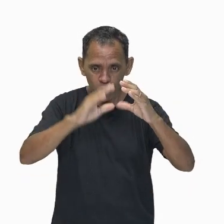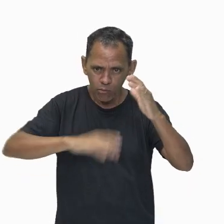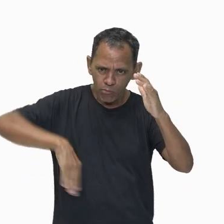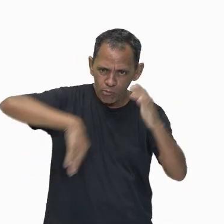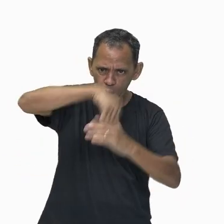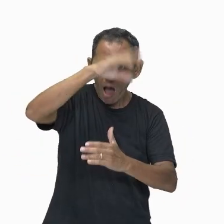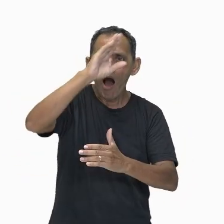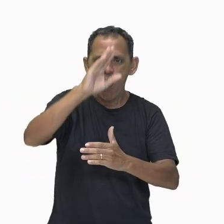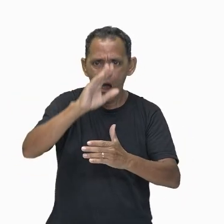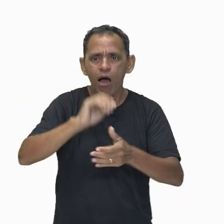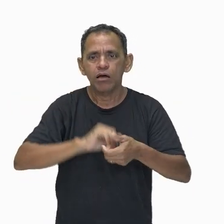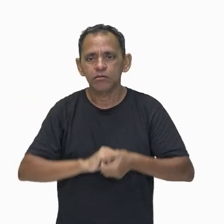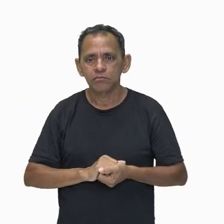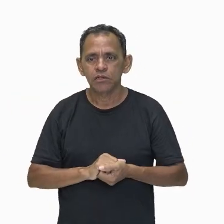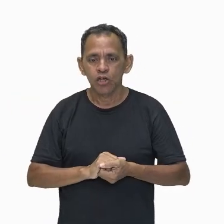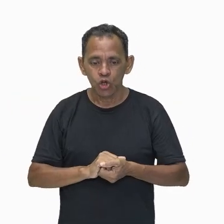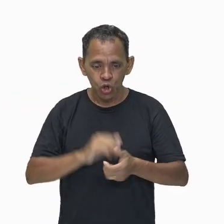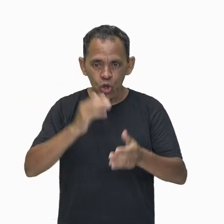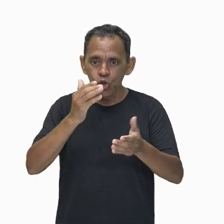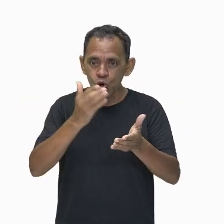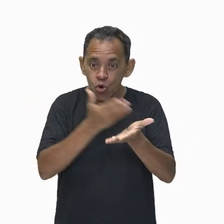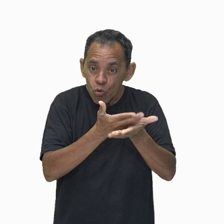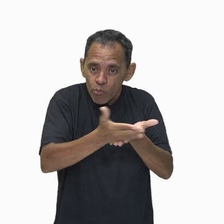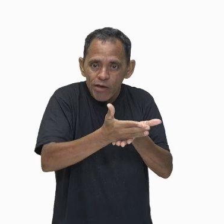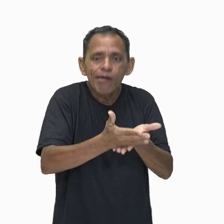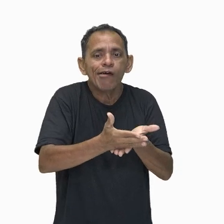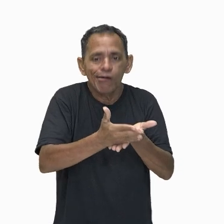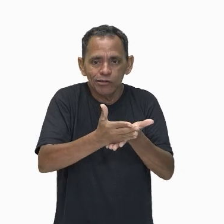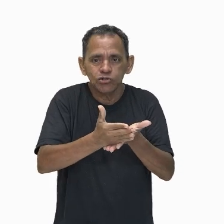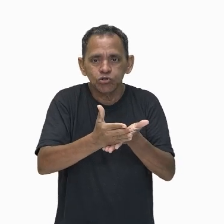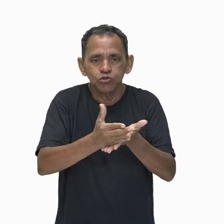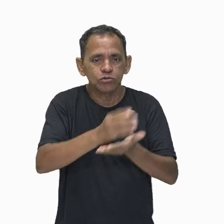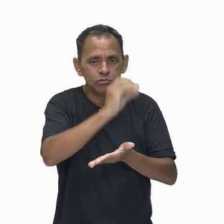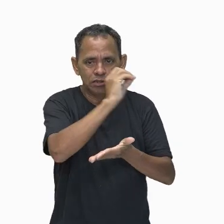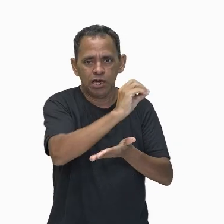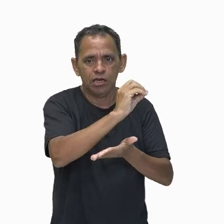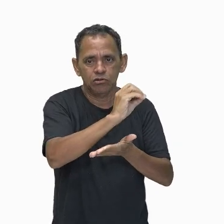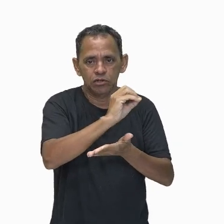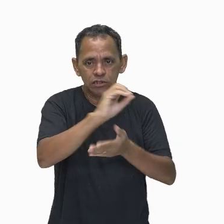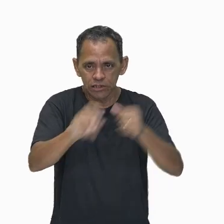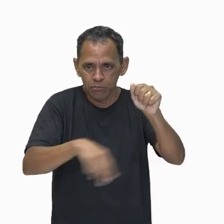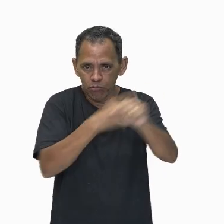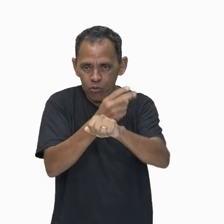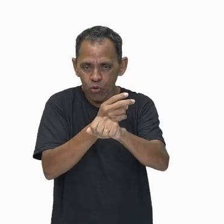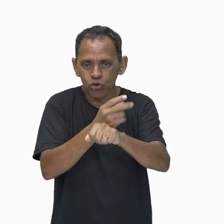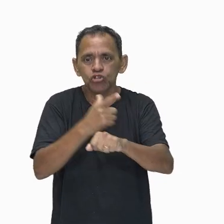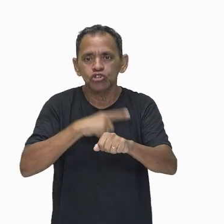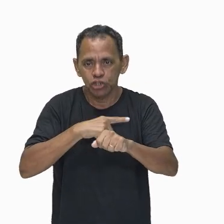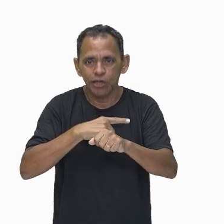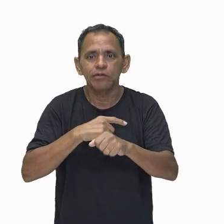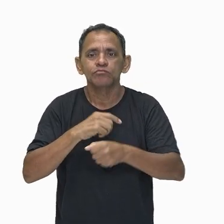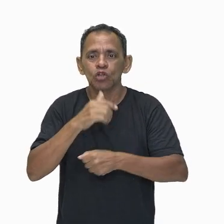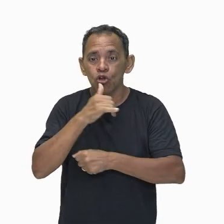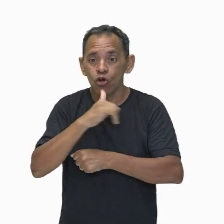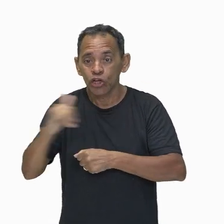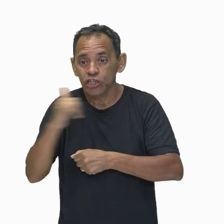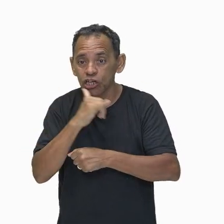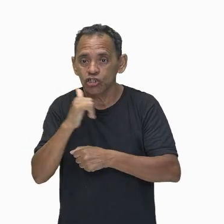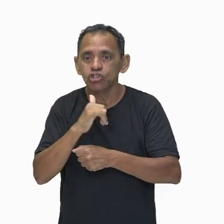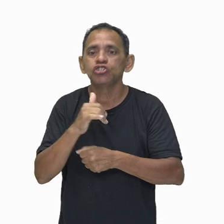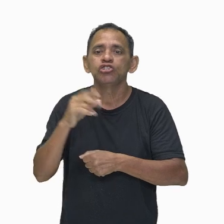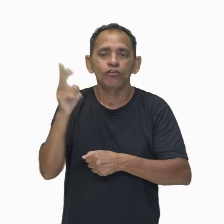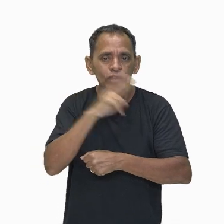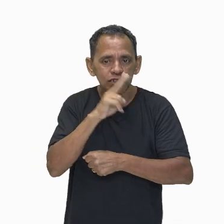ela vai ter uma certa energia cinética, tá pessoal? Então, é importante que tu entenda aqui, energia cinética,